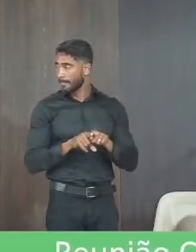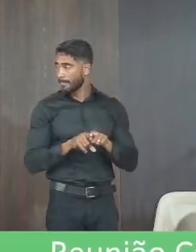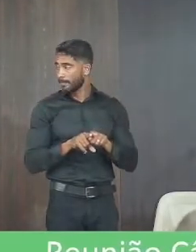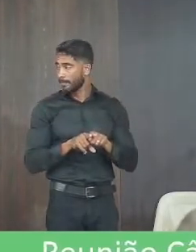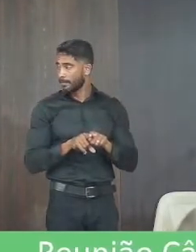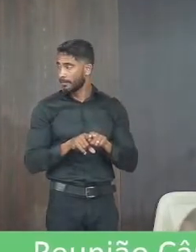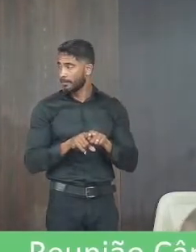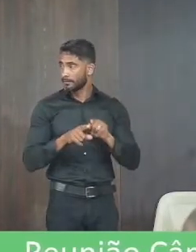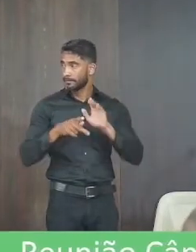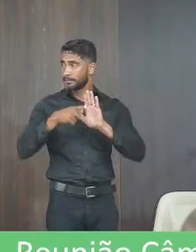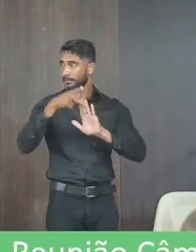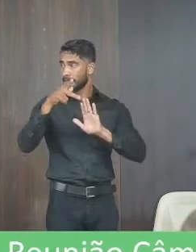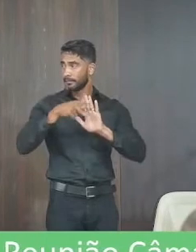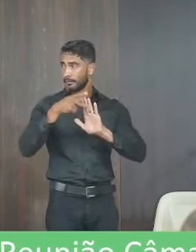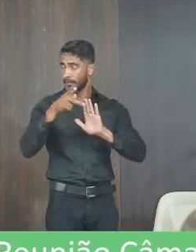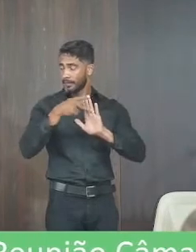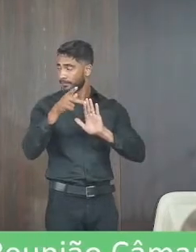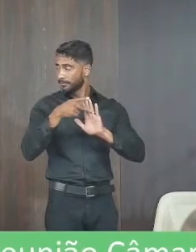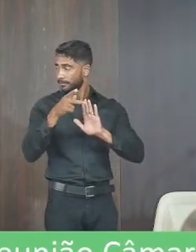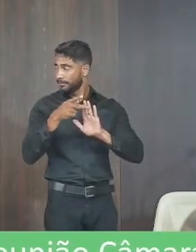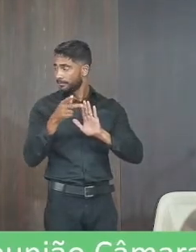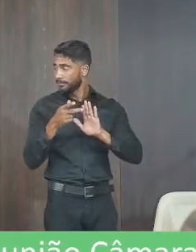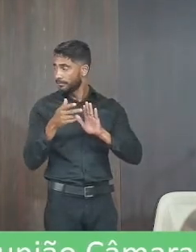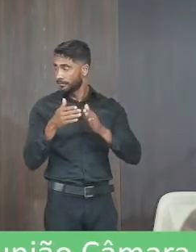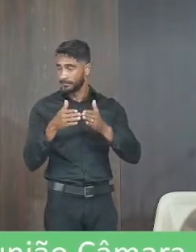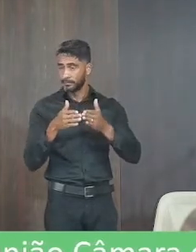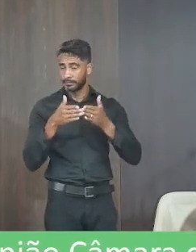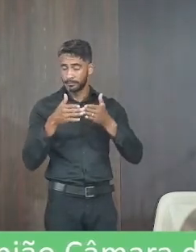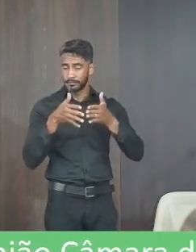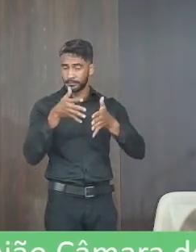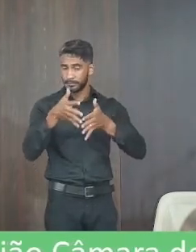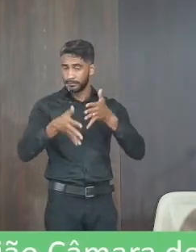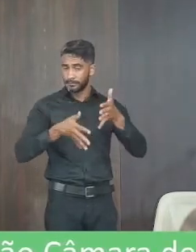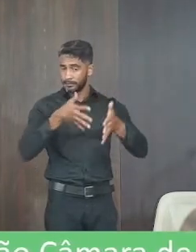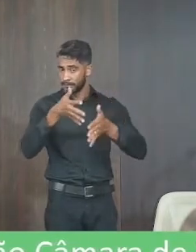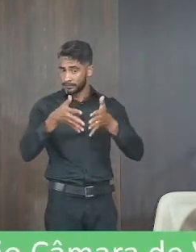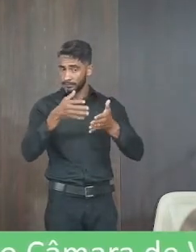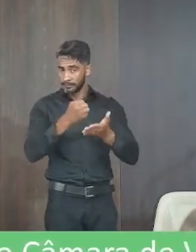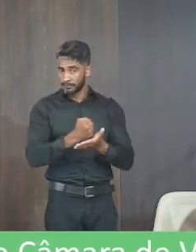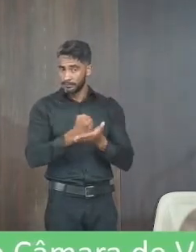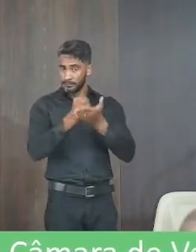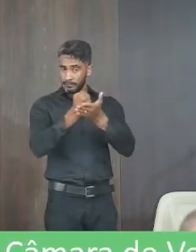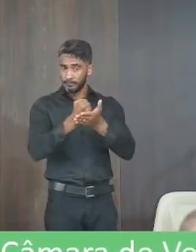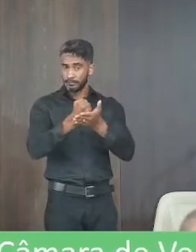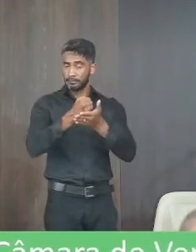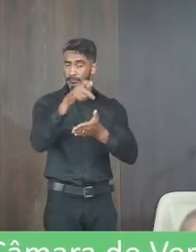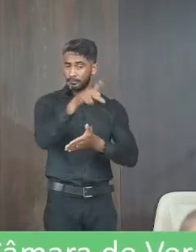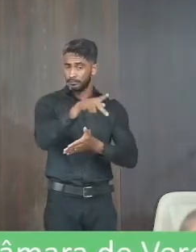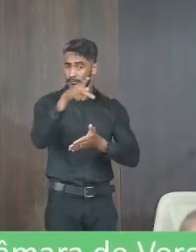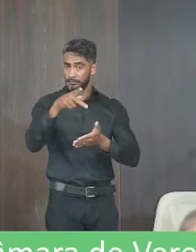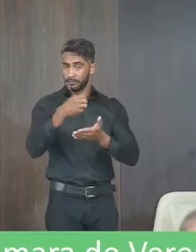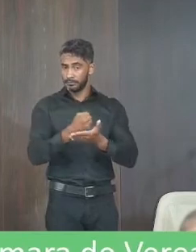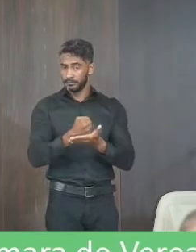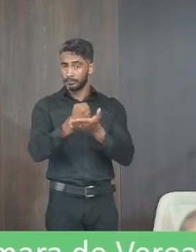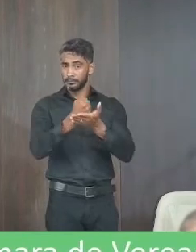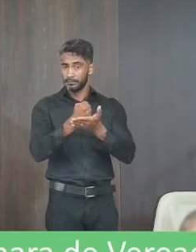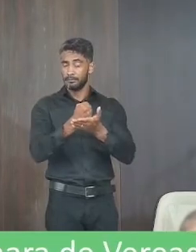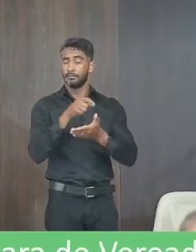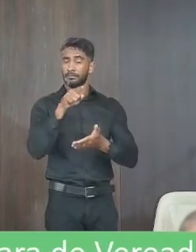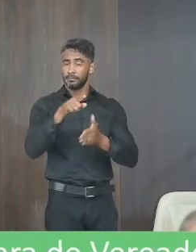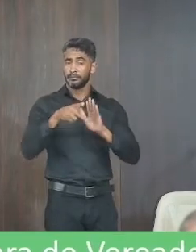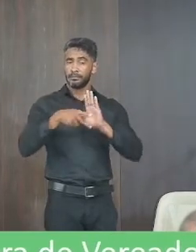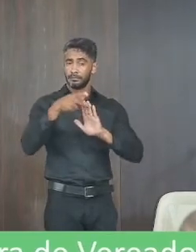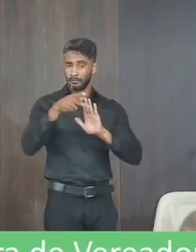o projeto que eu estou entrando com requerimento de Libras e apoio professor de Libras e apoio esse